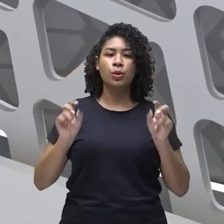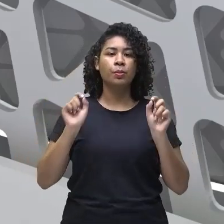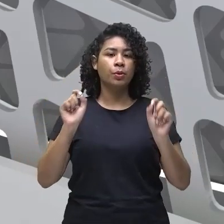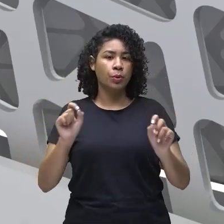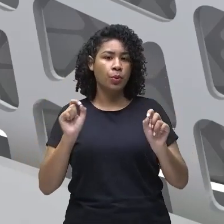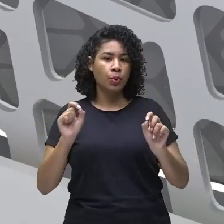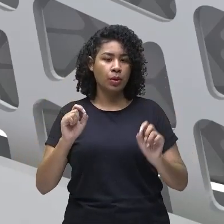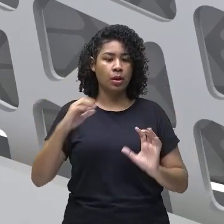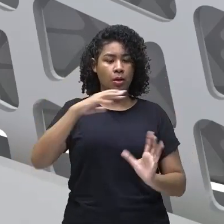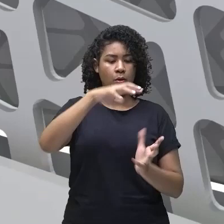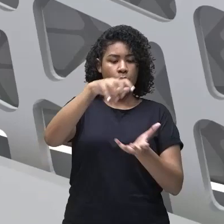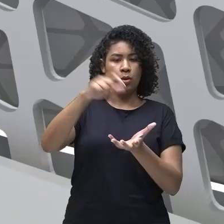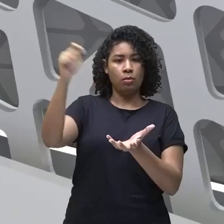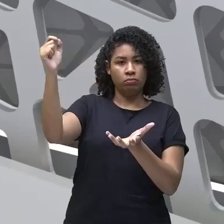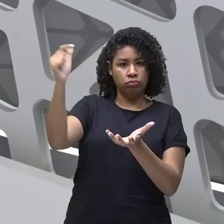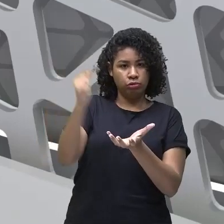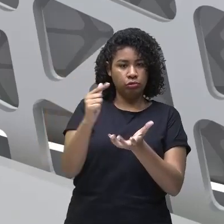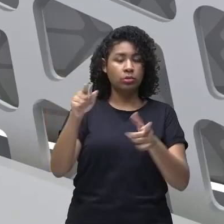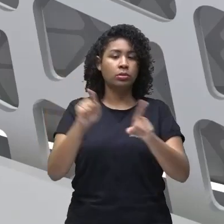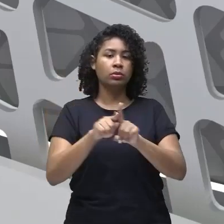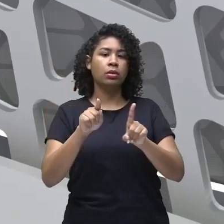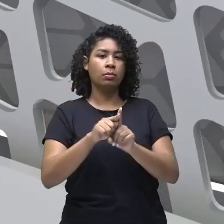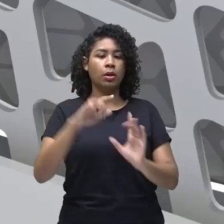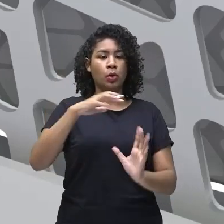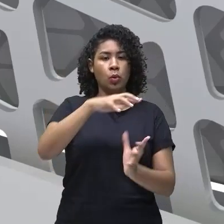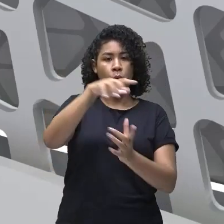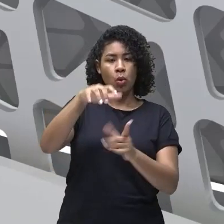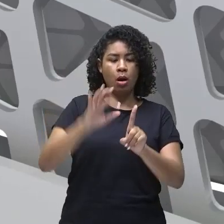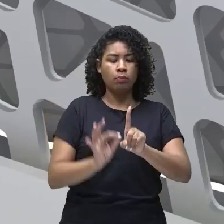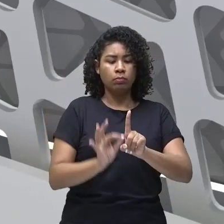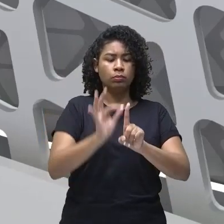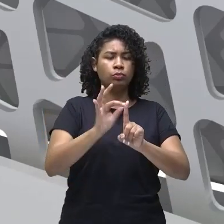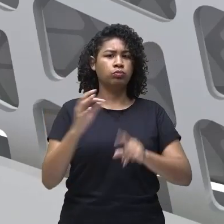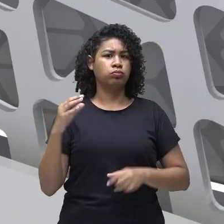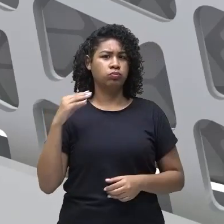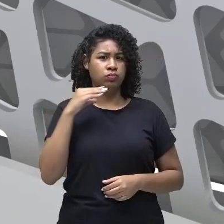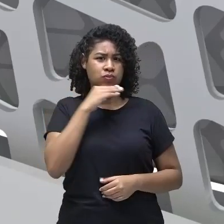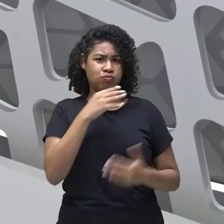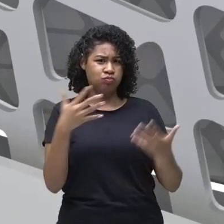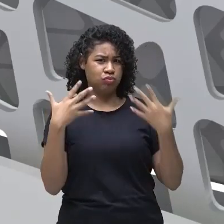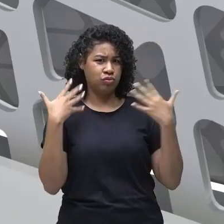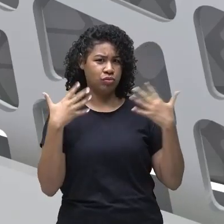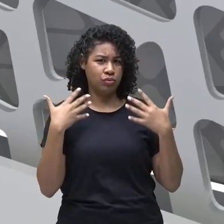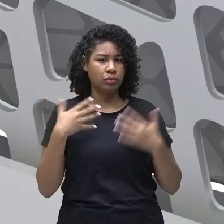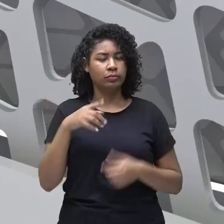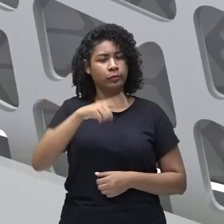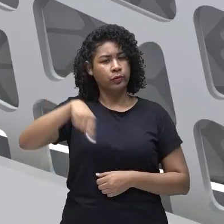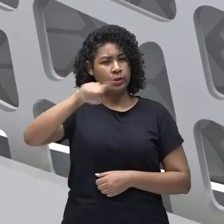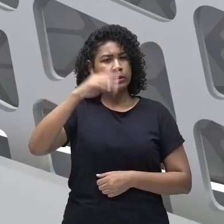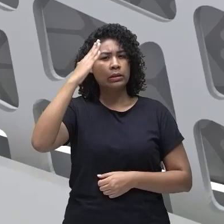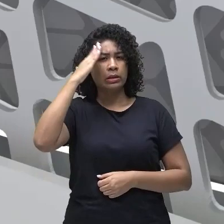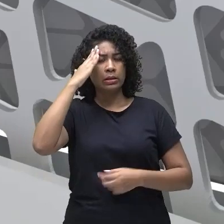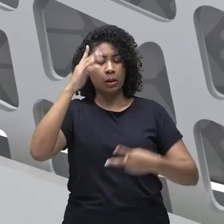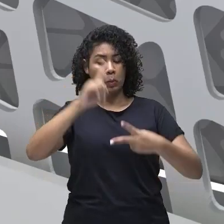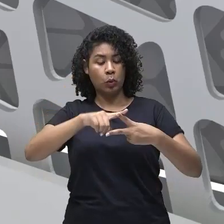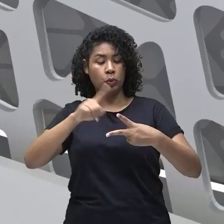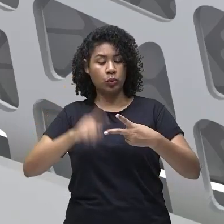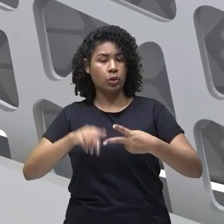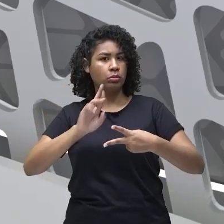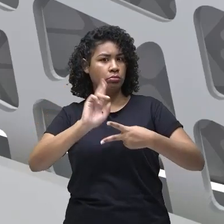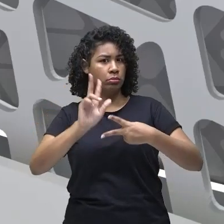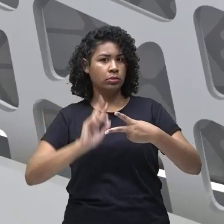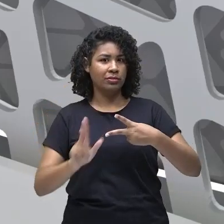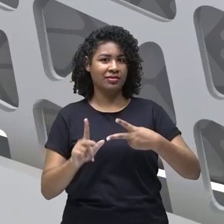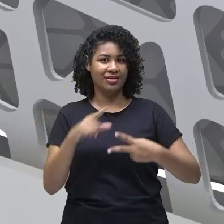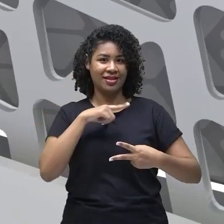vimos que são dois fenômenos diferentes e que estão relacionados vamos então entender a diferença entre eles